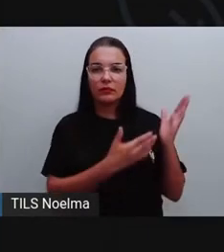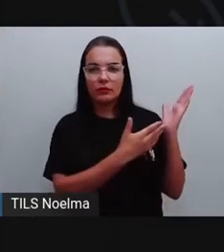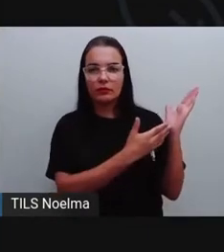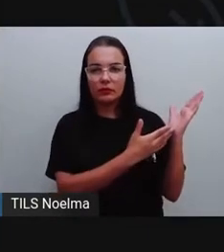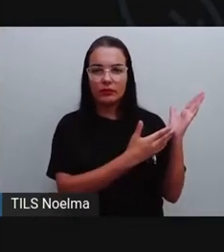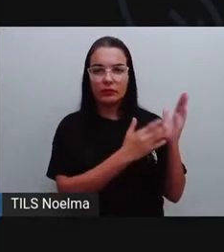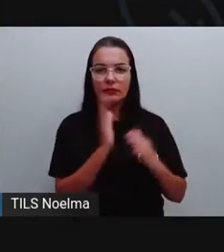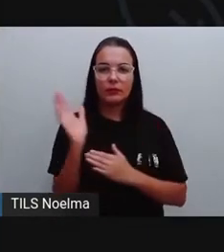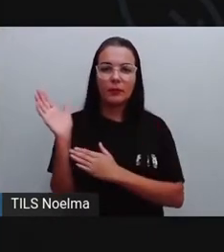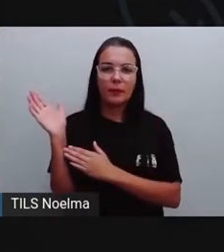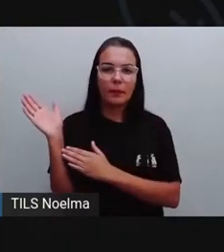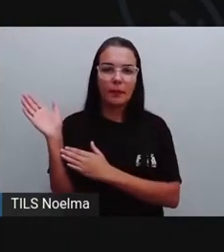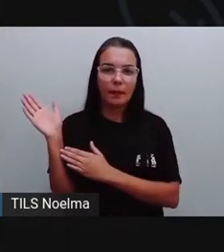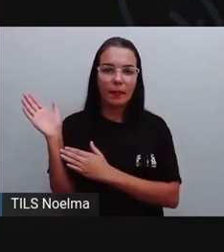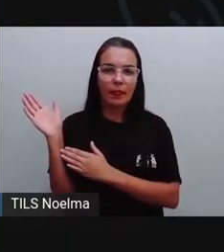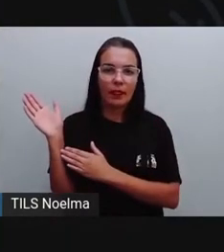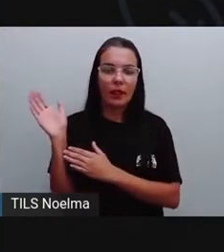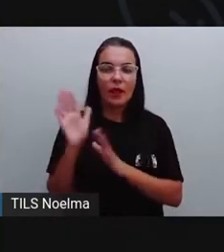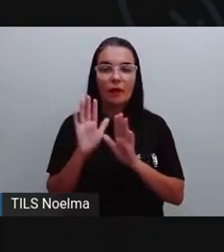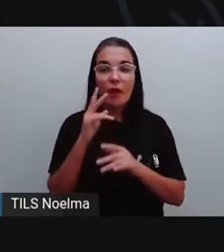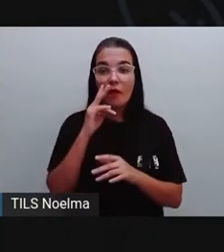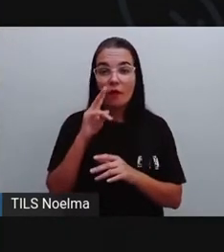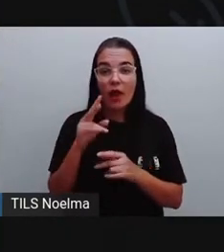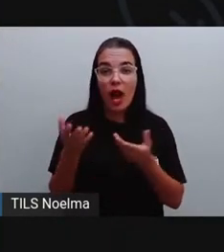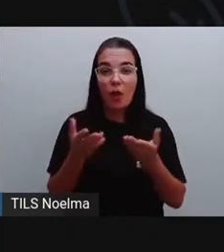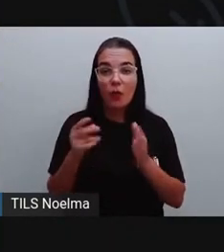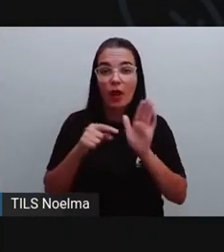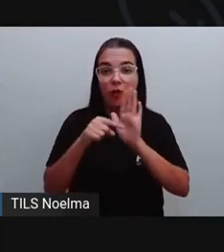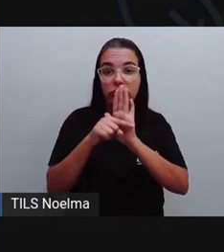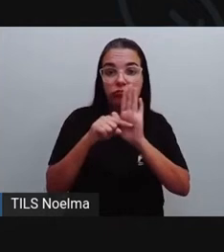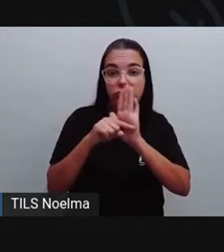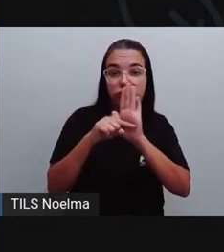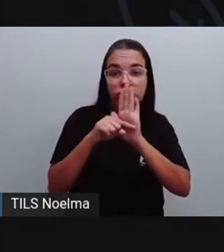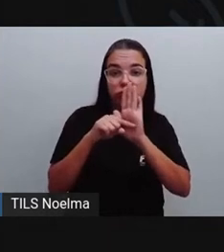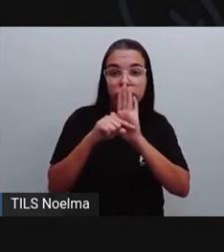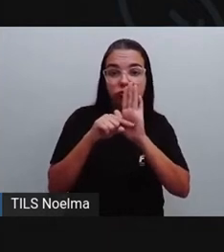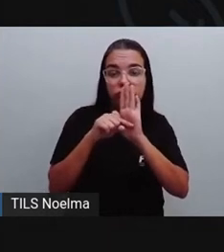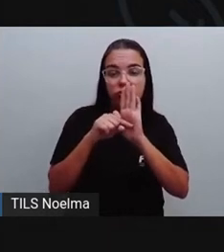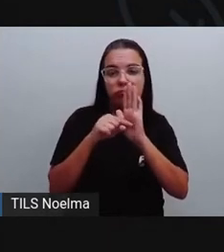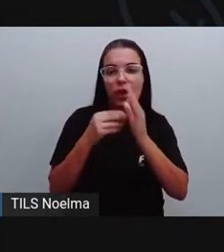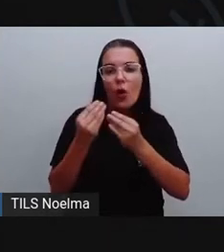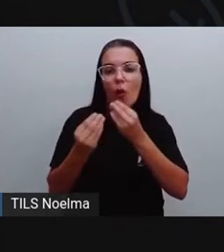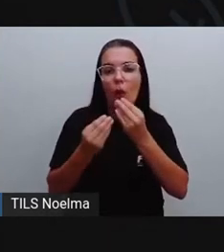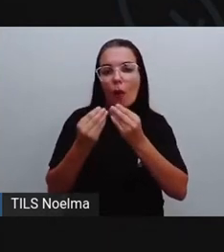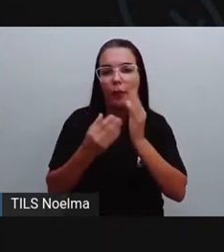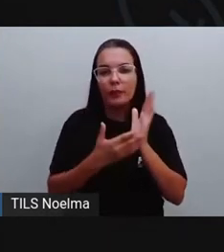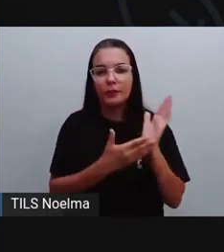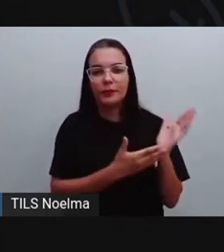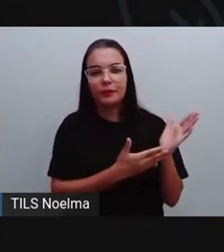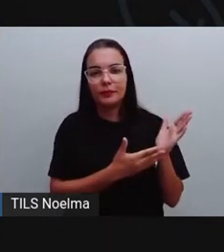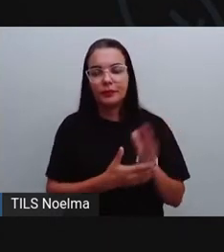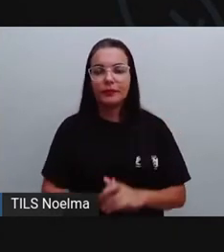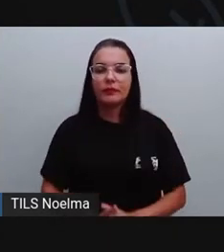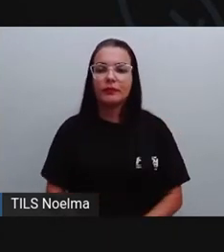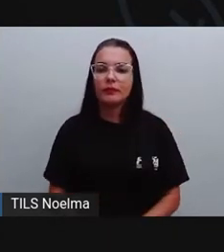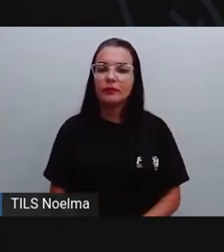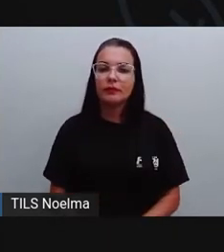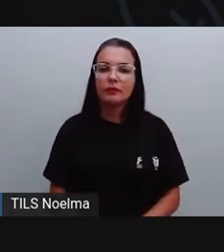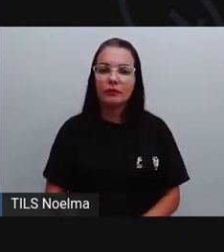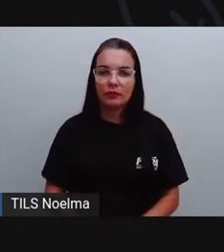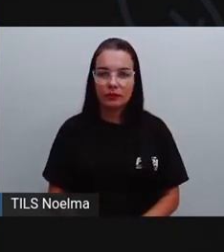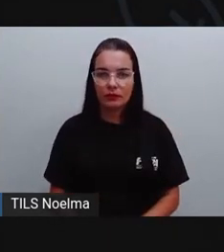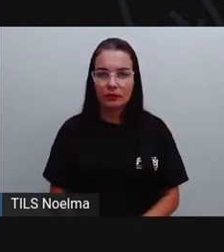Certo? Para a gente ver qual a diferença da quantidade de usuários, né? 0 menos 0, 0,